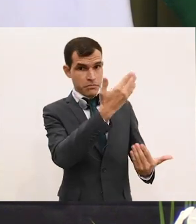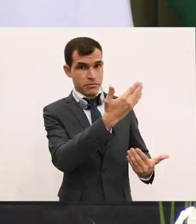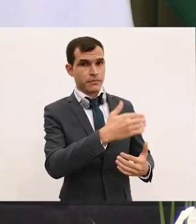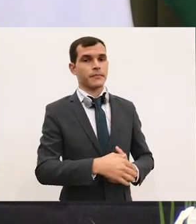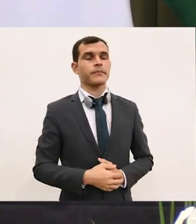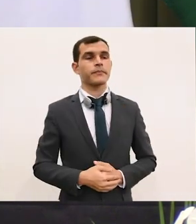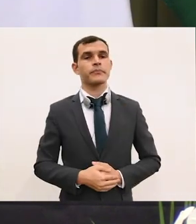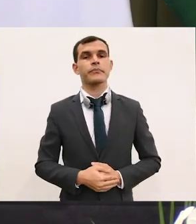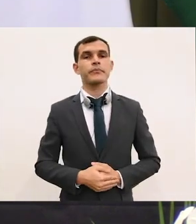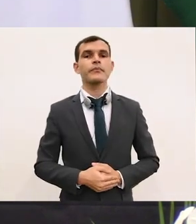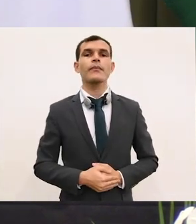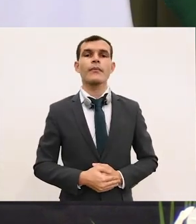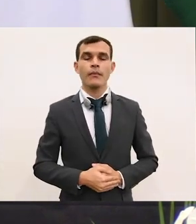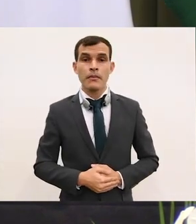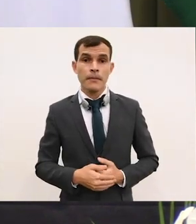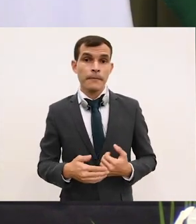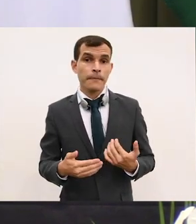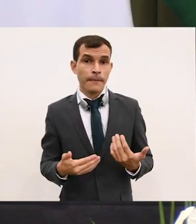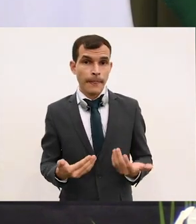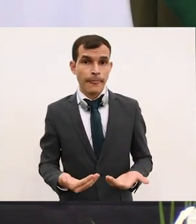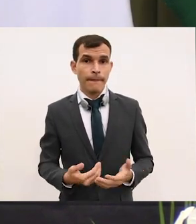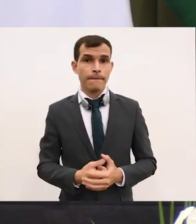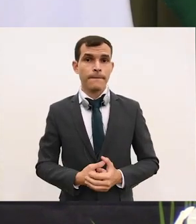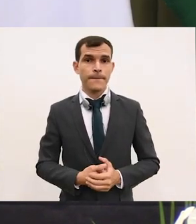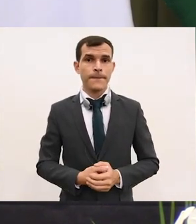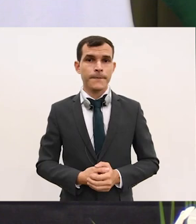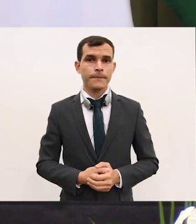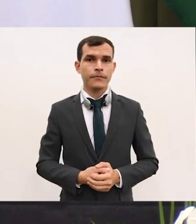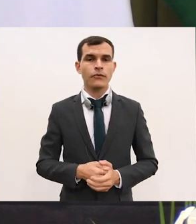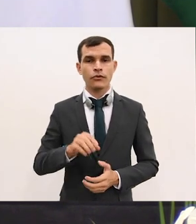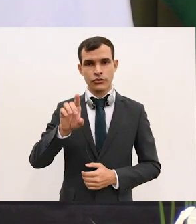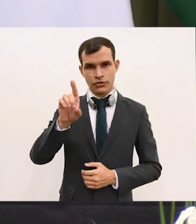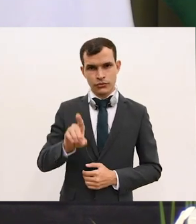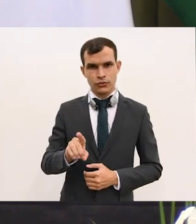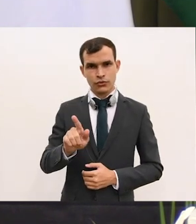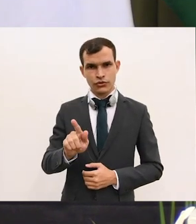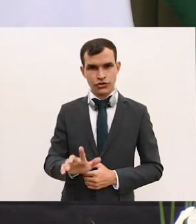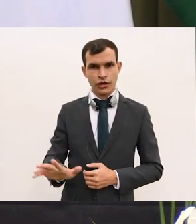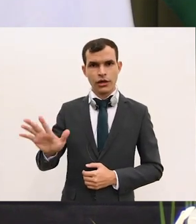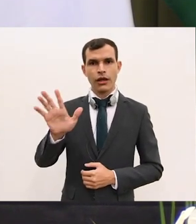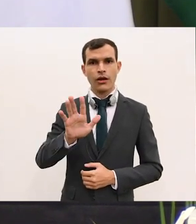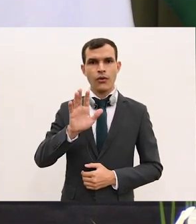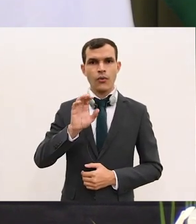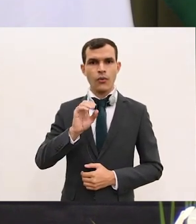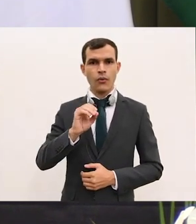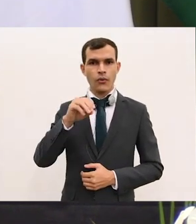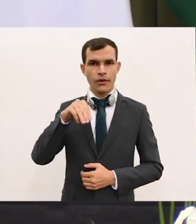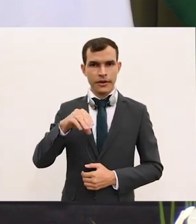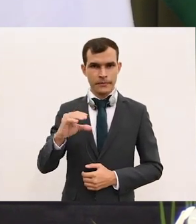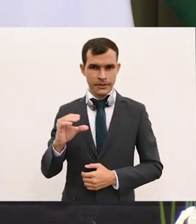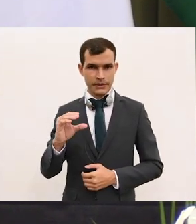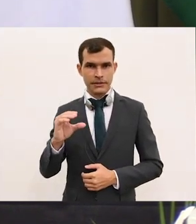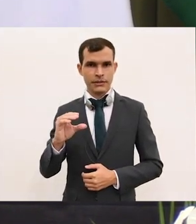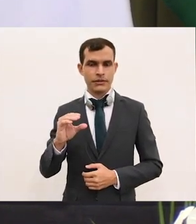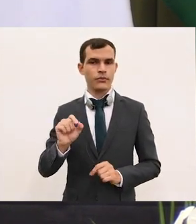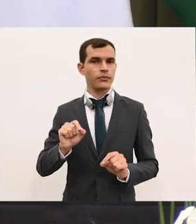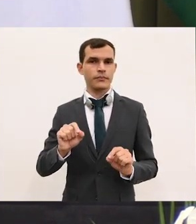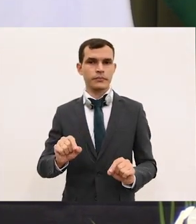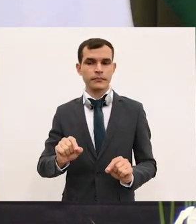Veja, nós recebemos aqui um apelo da diretora-geral da OMC para que o Brasil considere